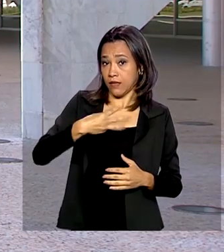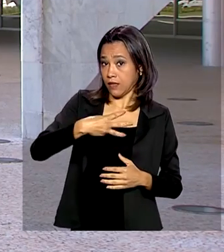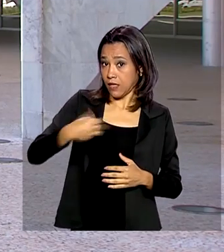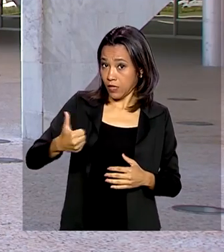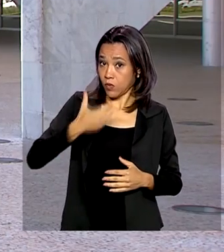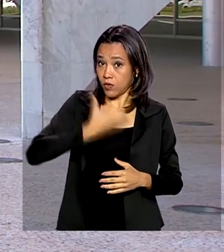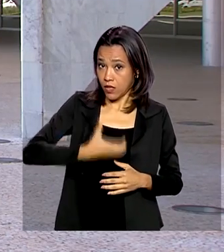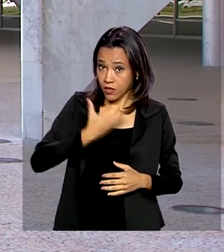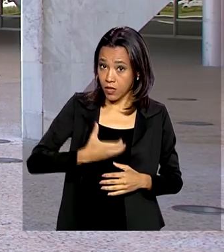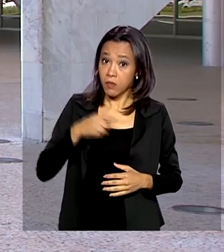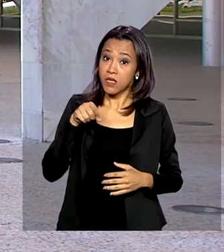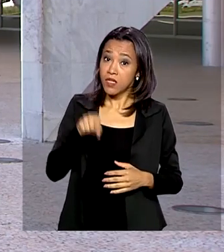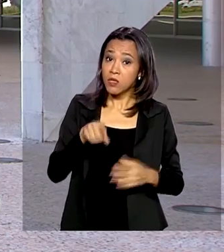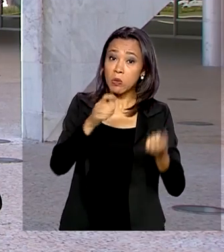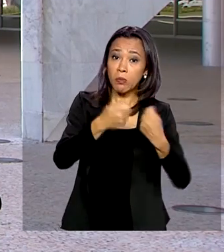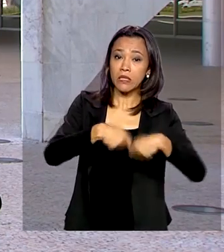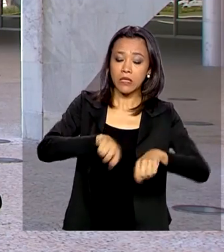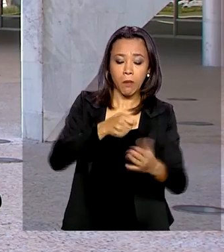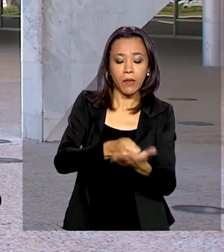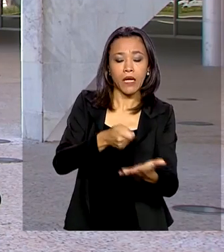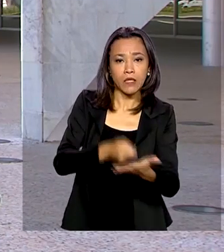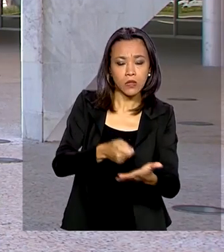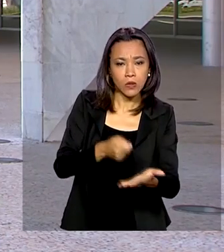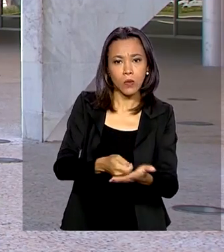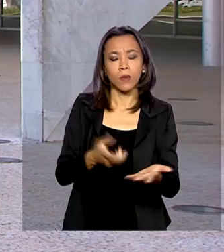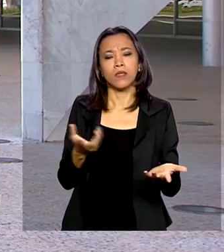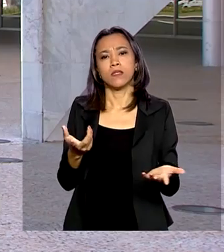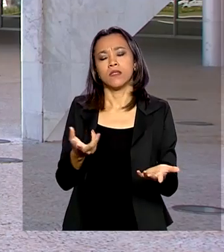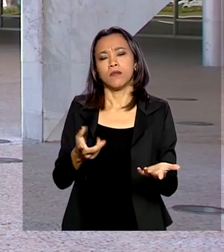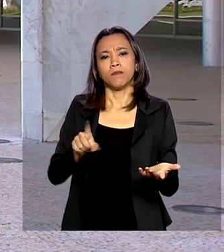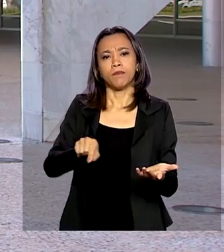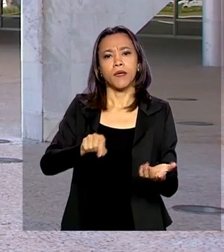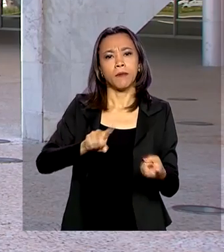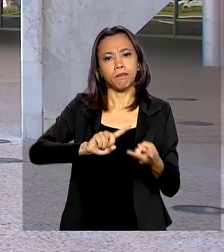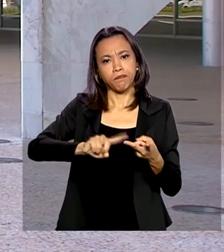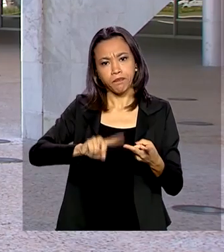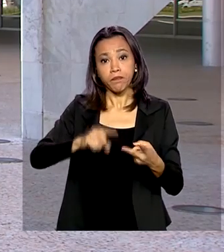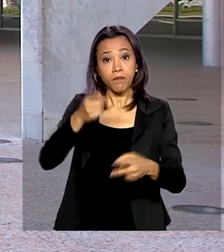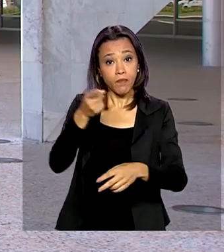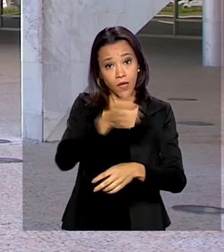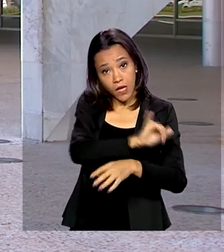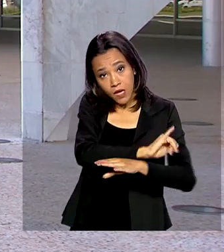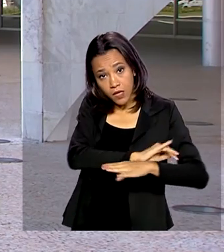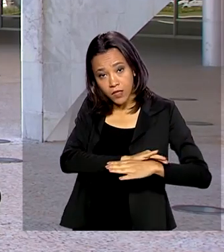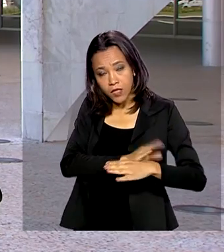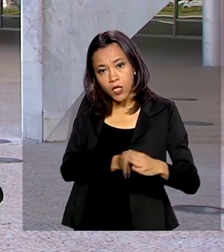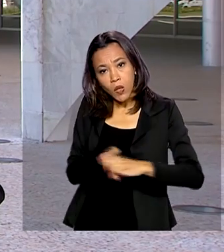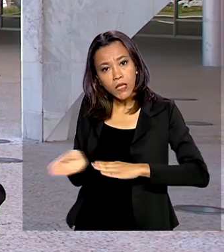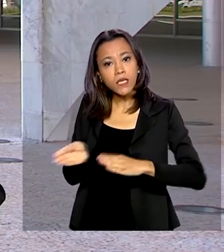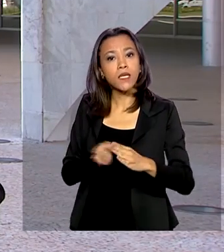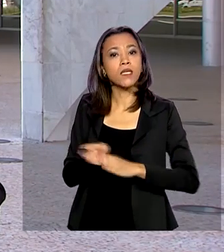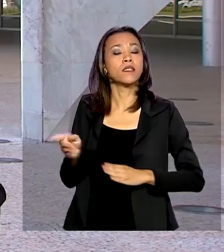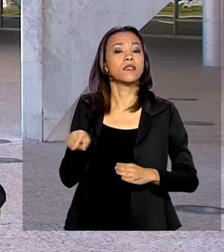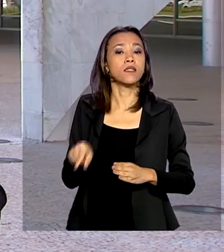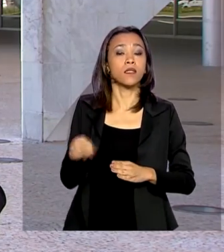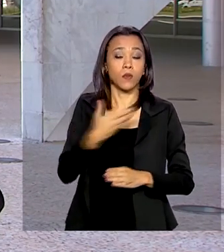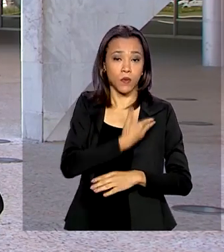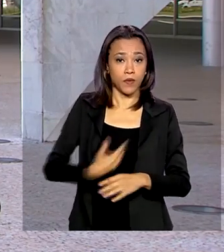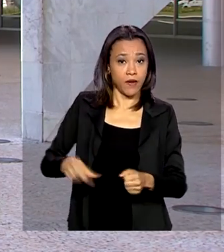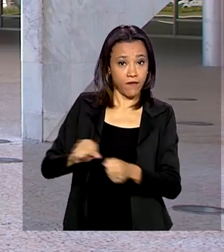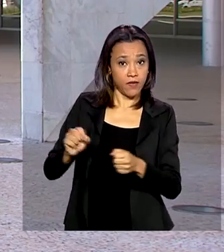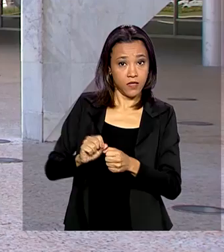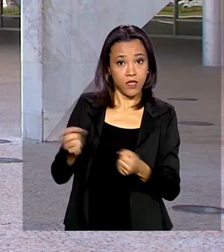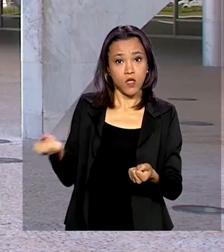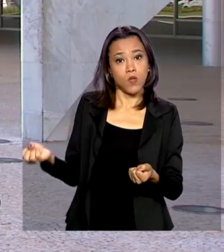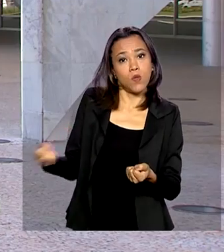suspende obrigações de redução de despesa com o pessoal e capacita o governo para fazer novos gastos. E além dessa